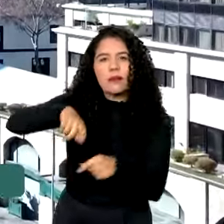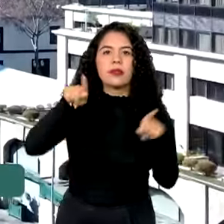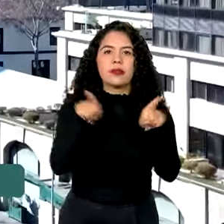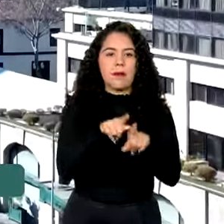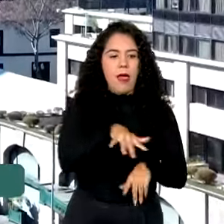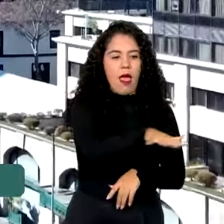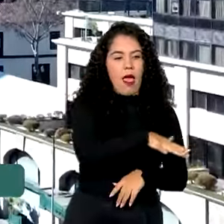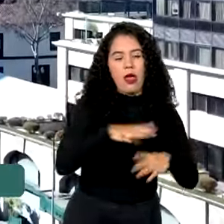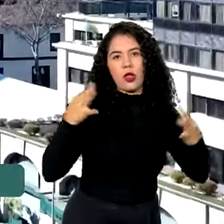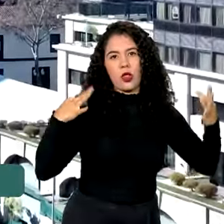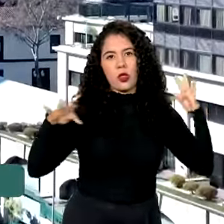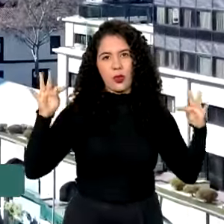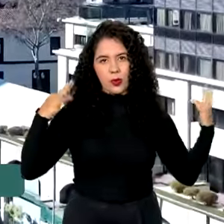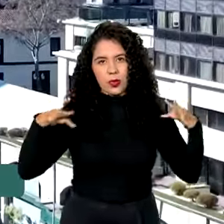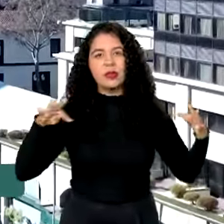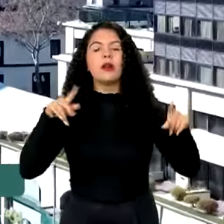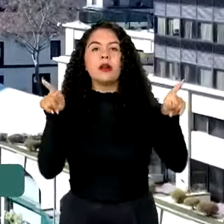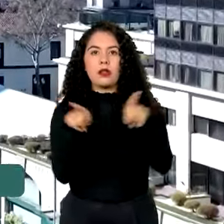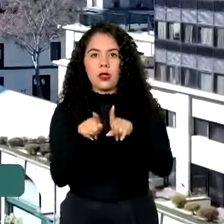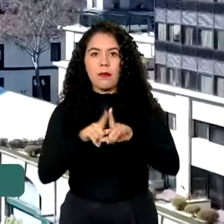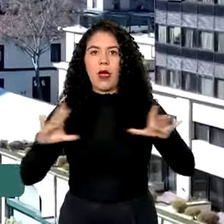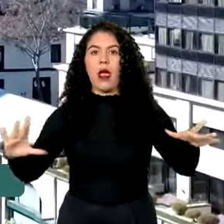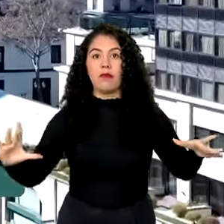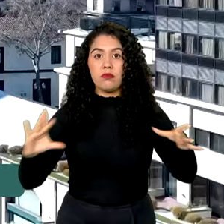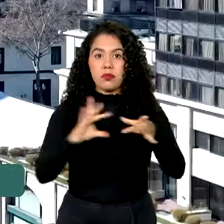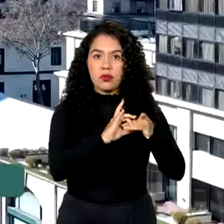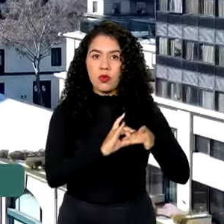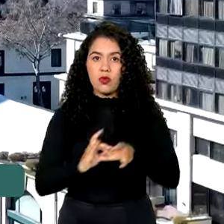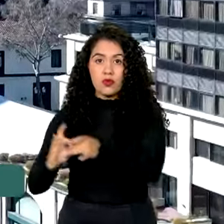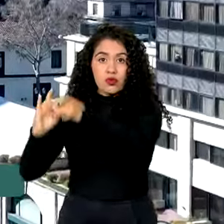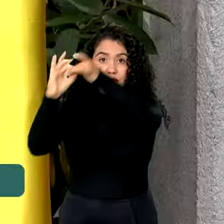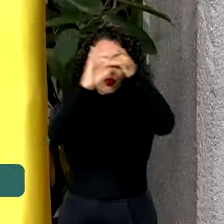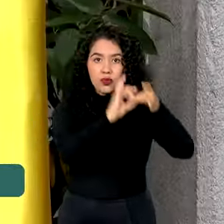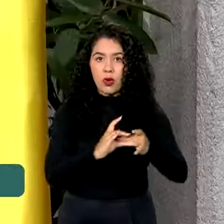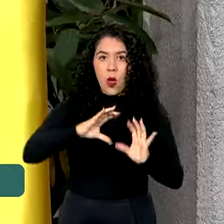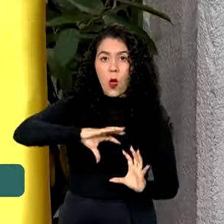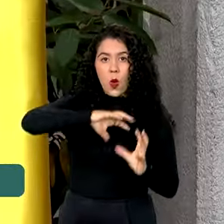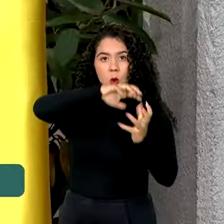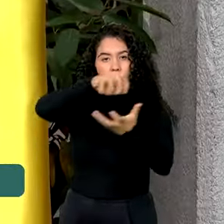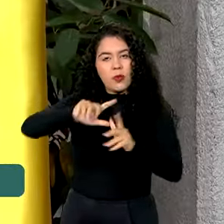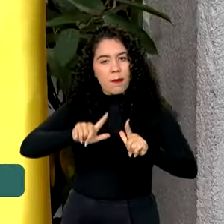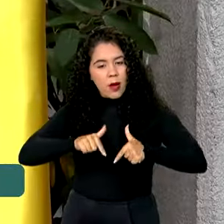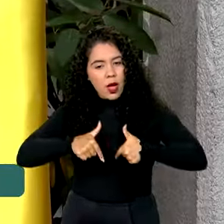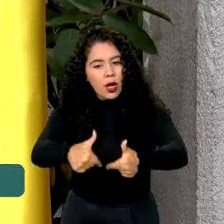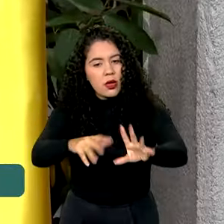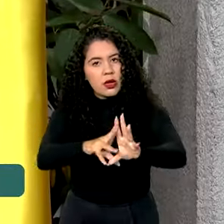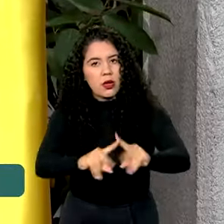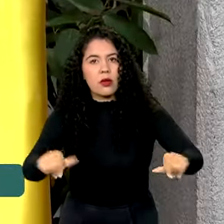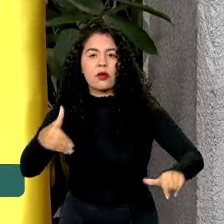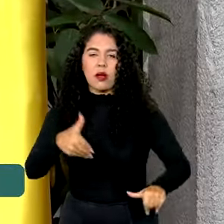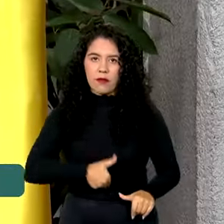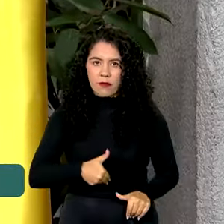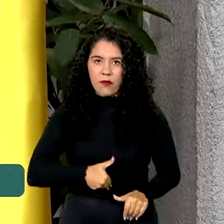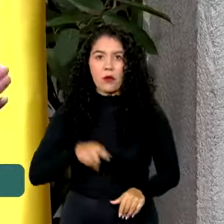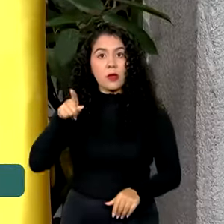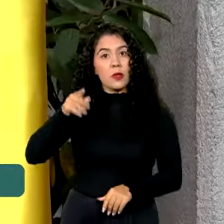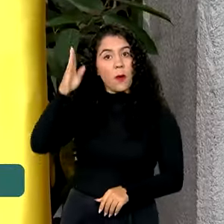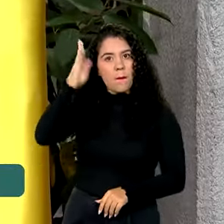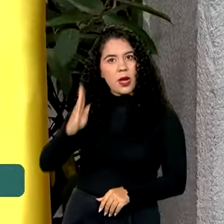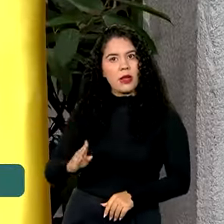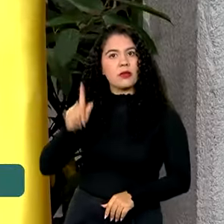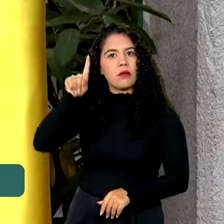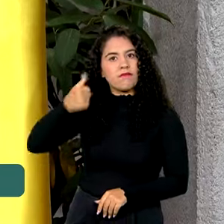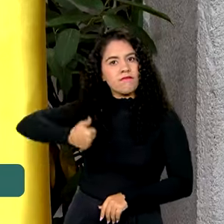o apoio do Chile à Aliança Global contra a Fome, iniciativa do Brasil à Frente do G20,